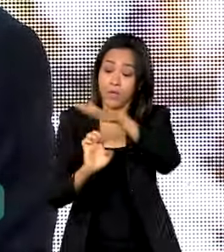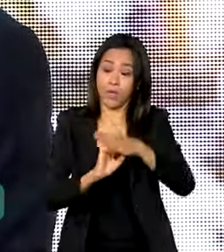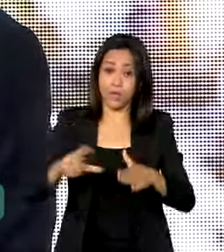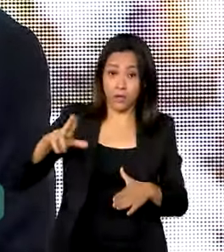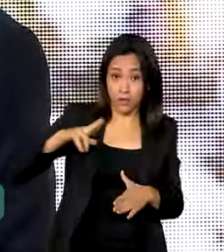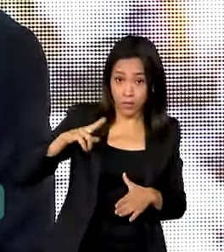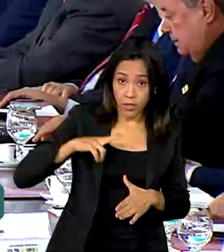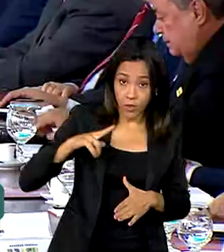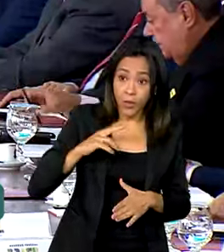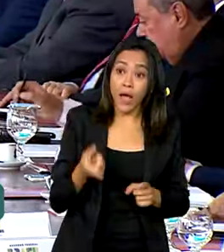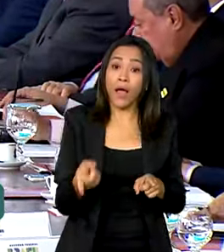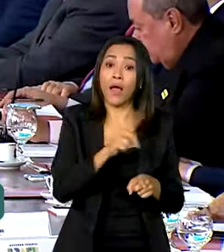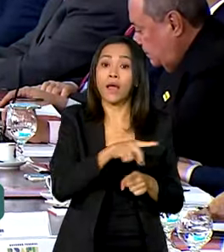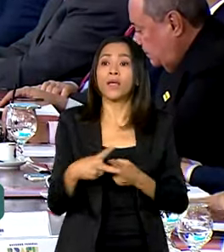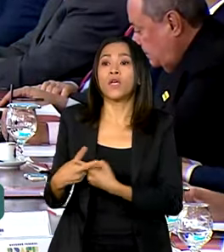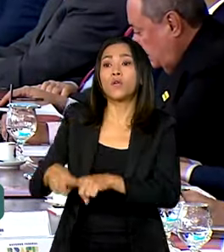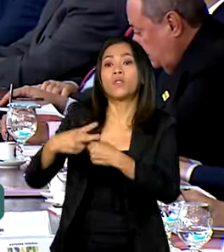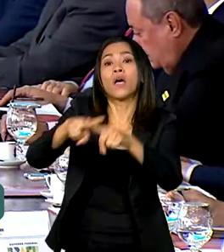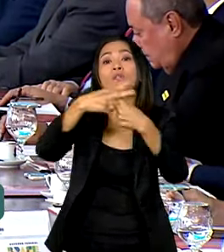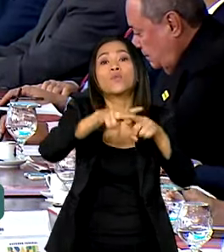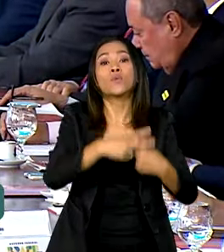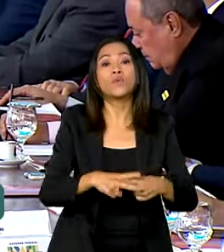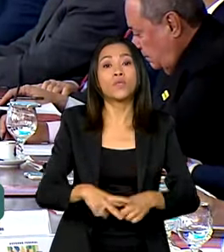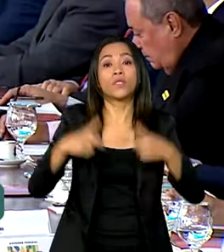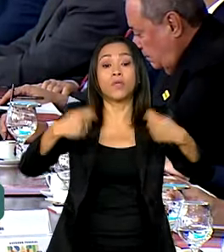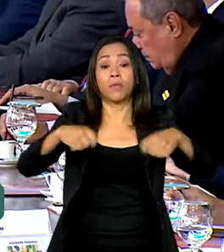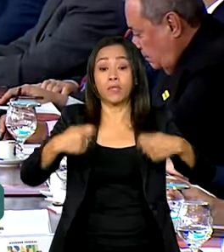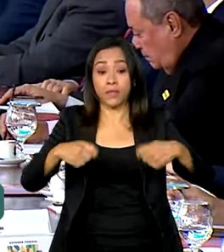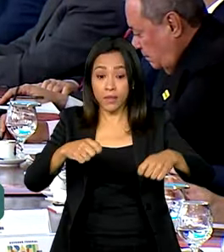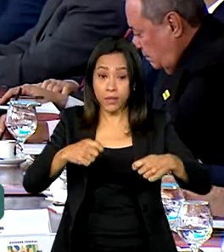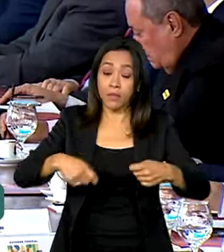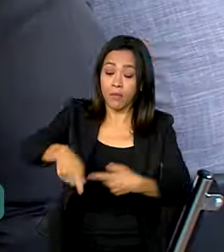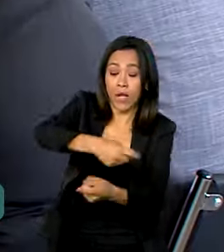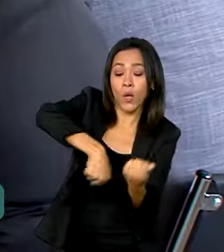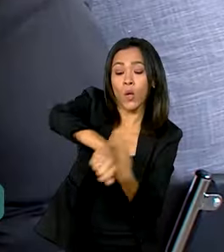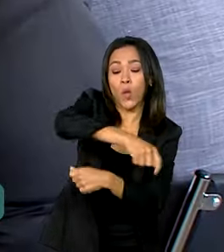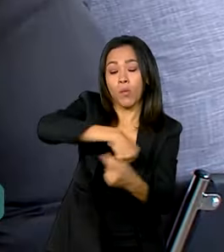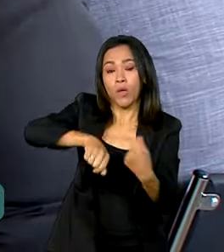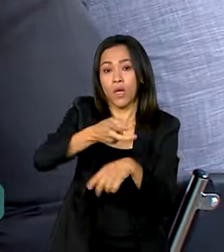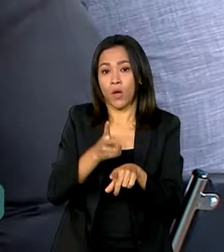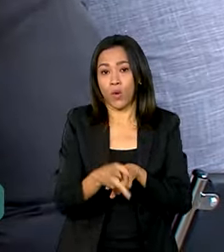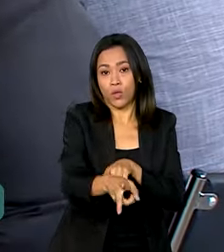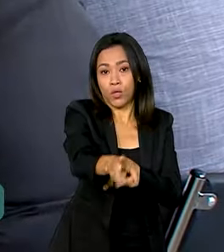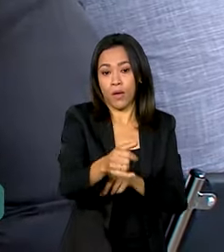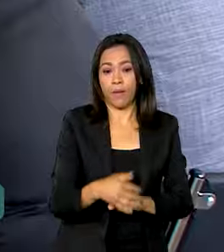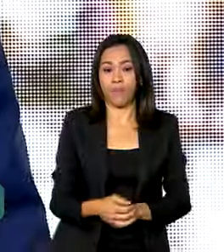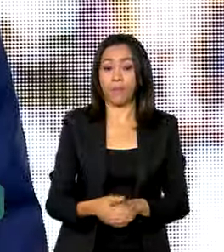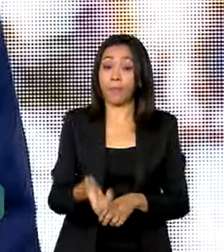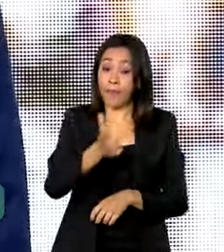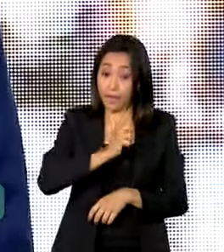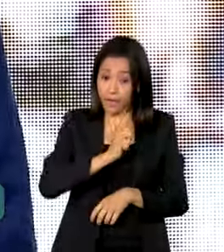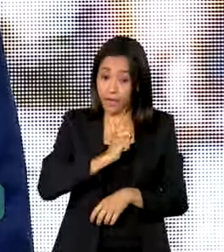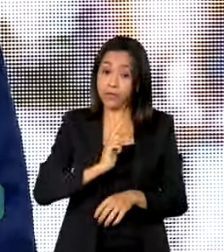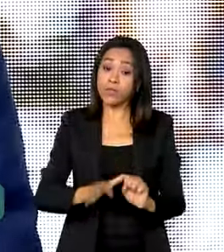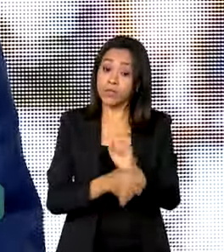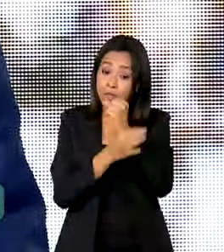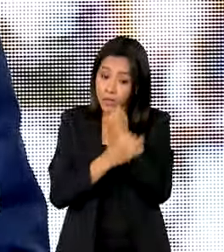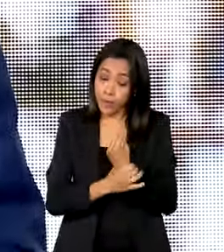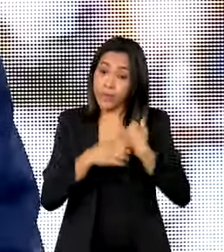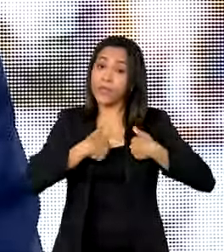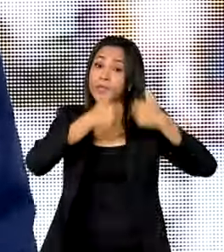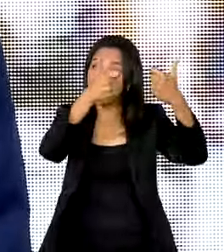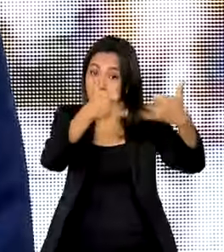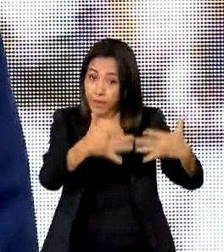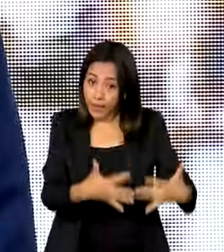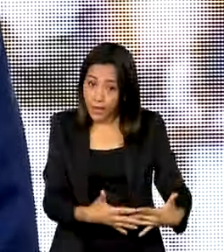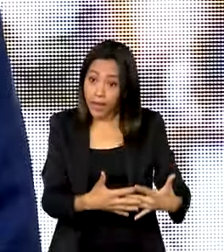os ajustes necessários para a economia seguir o seu rumo. Temos segurança em dizer que nós vamos